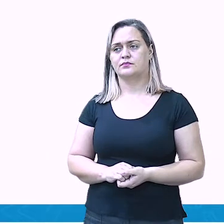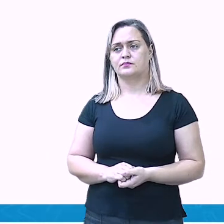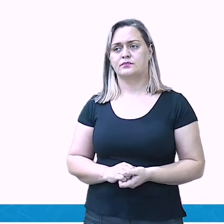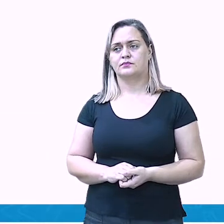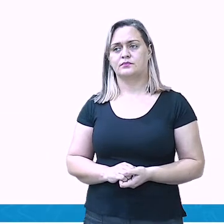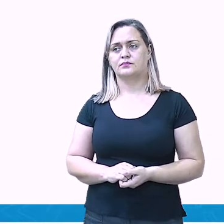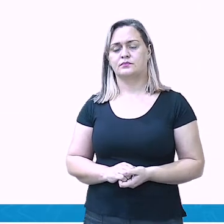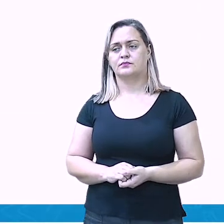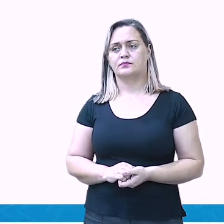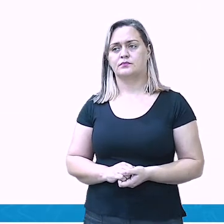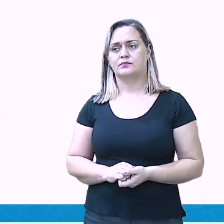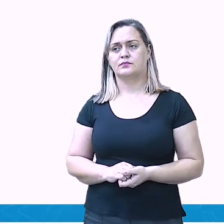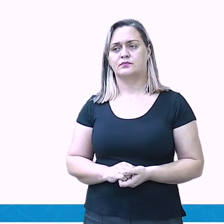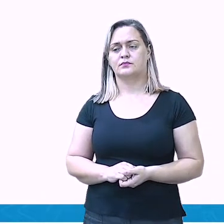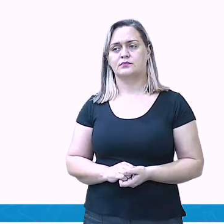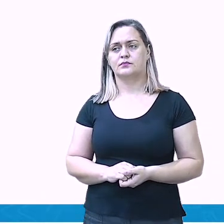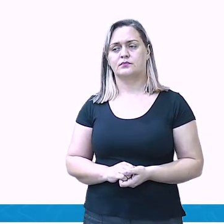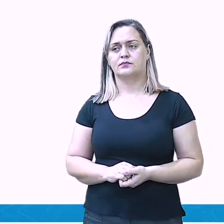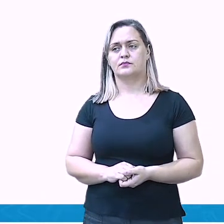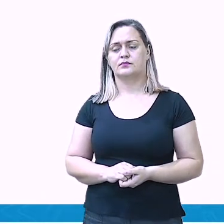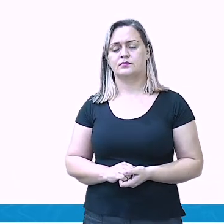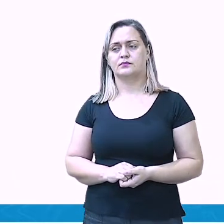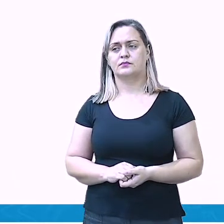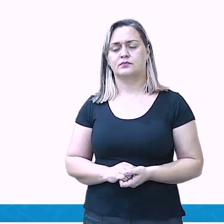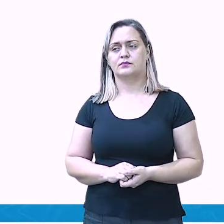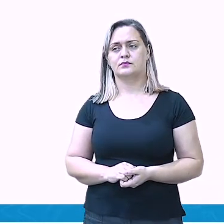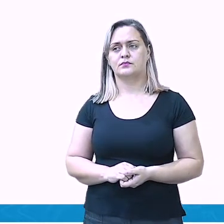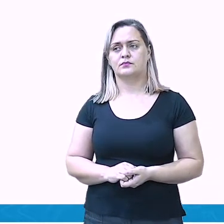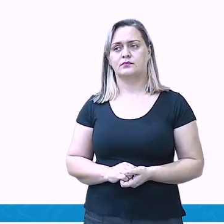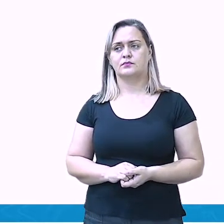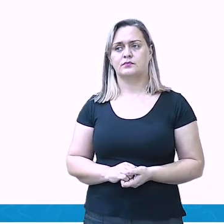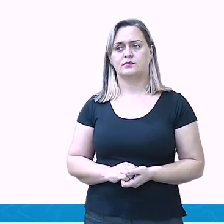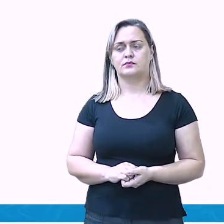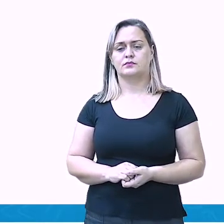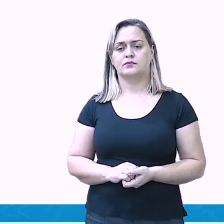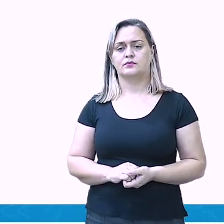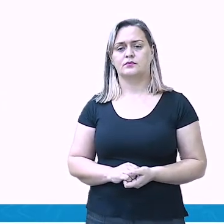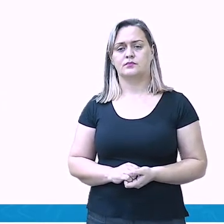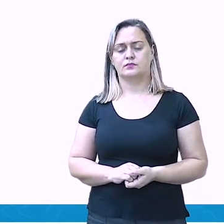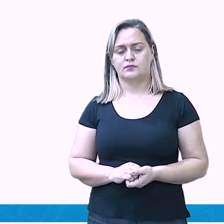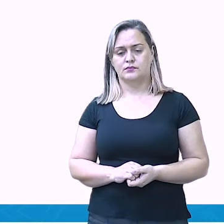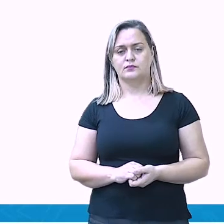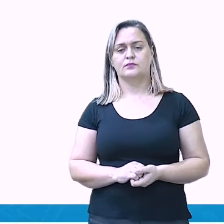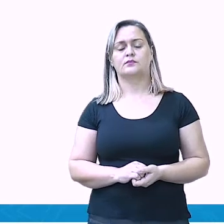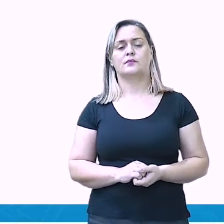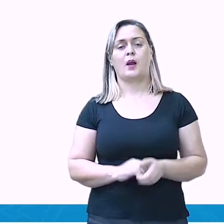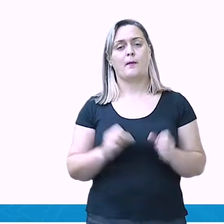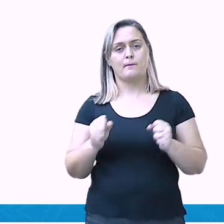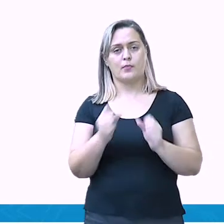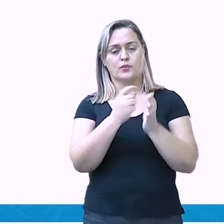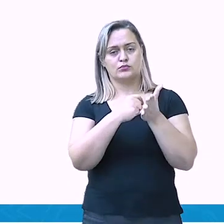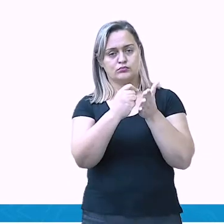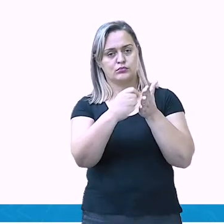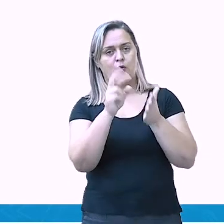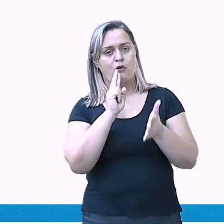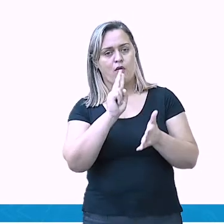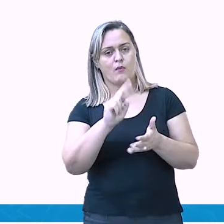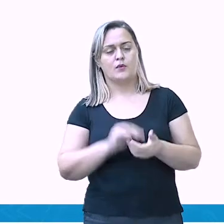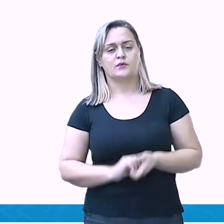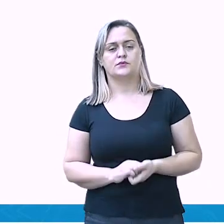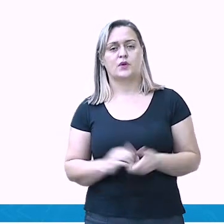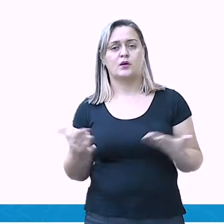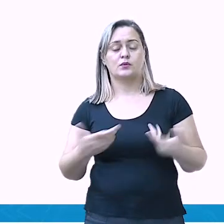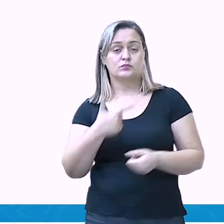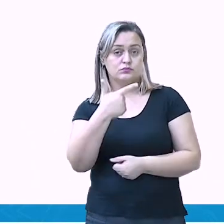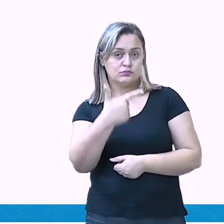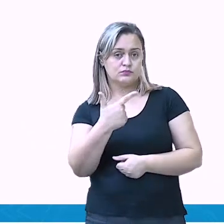Brasileira. Vou deixar até o taxa de urbanização, vocês acrescentem aí, ó, a palavra brasileira. Questão